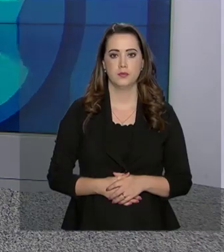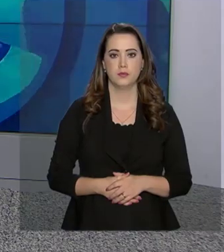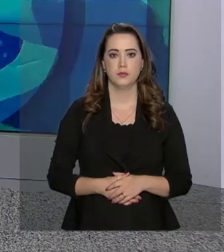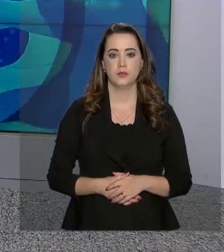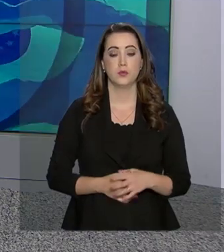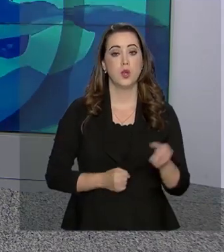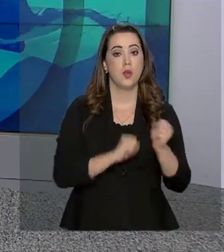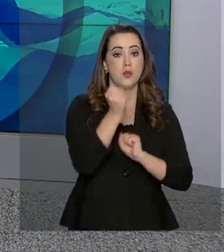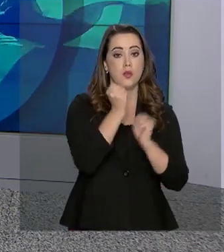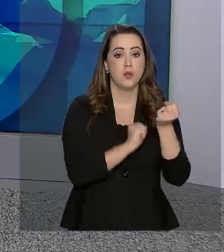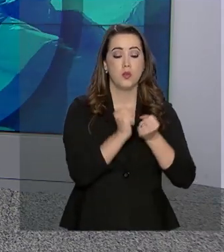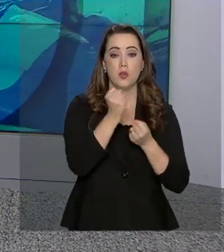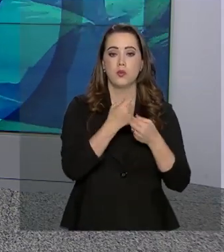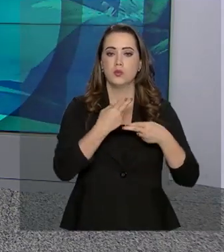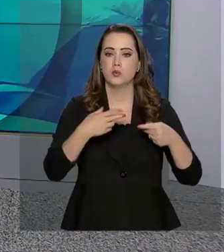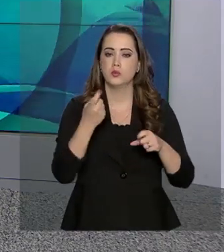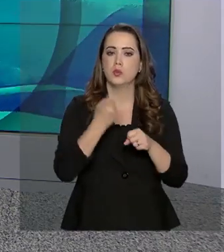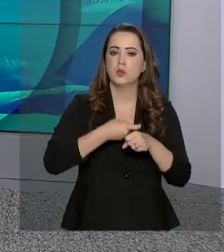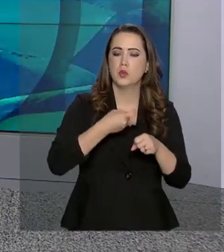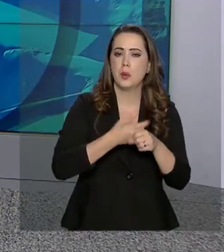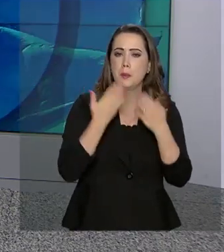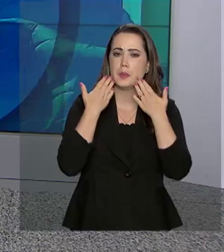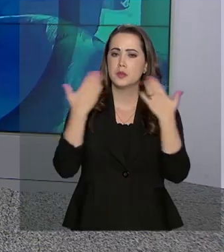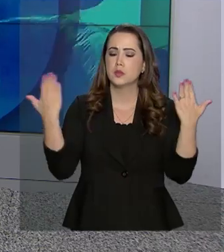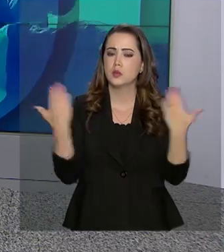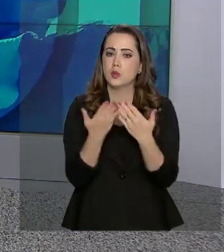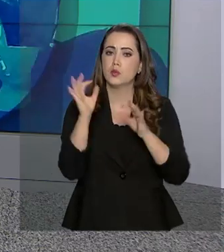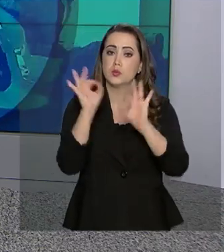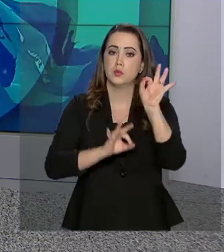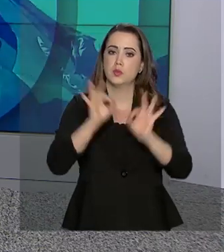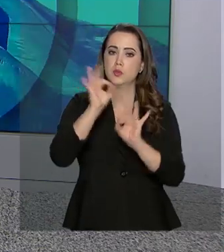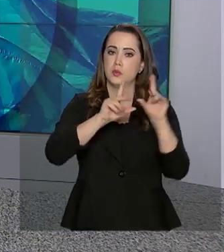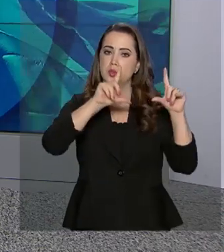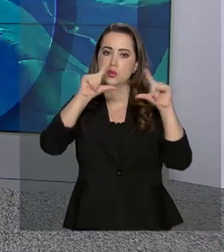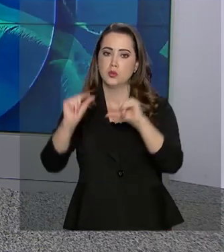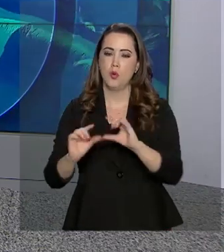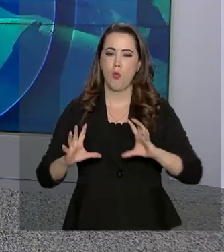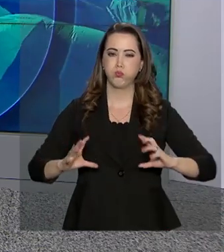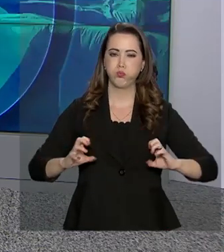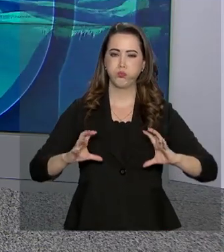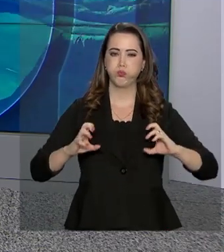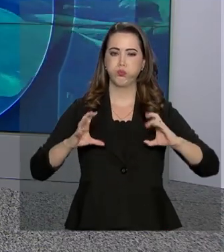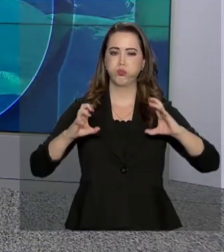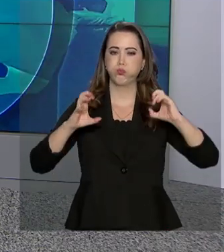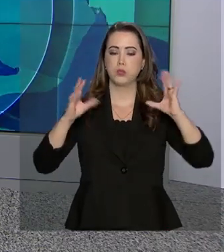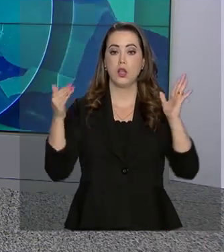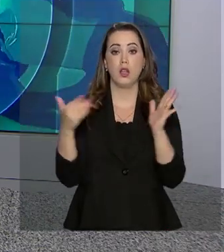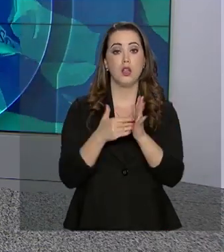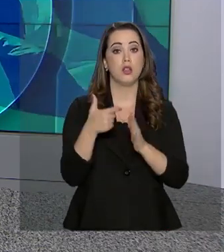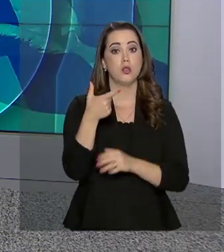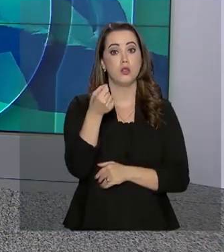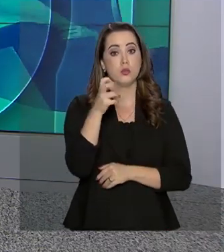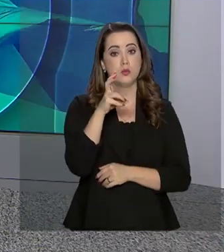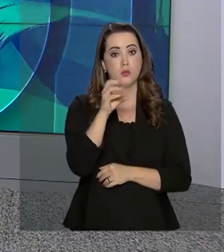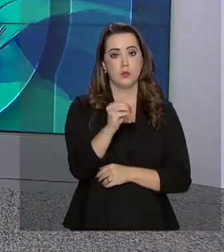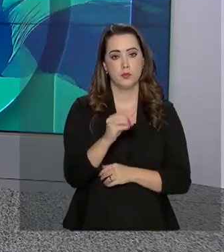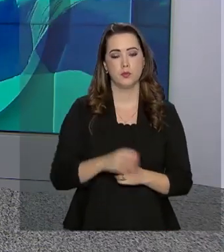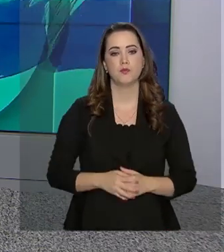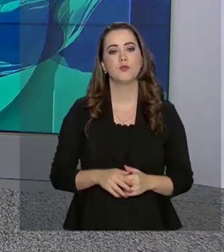A indústria do cimento apresentou hoje um plano para a redução da emissão de carbono até 2050.